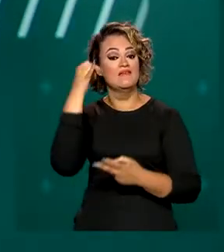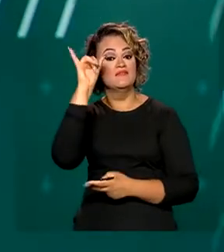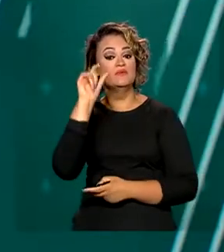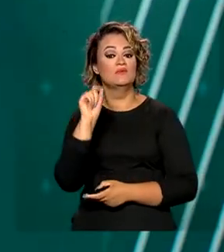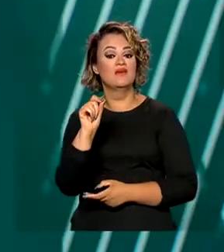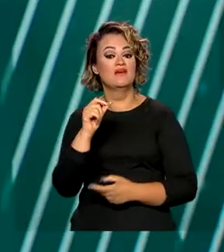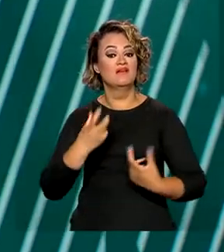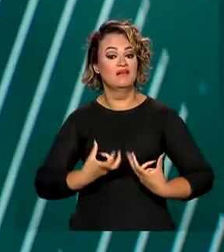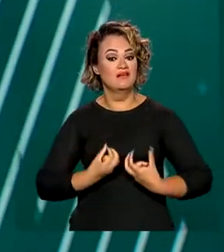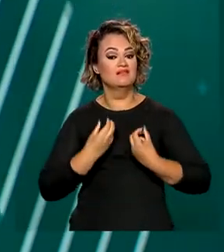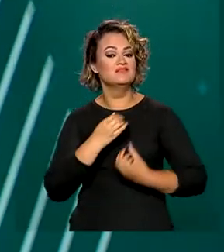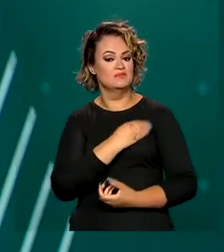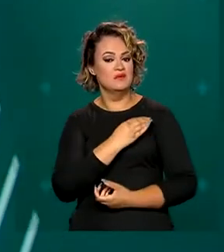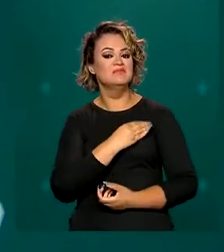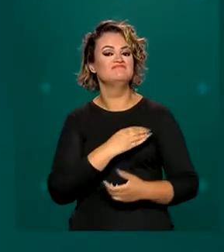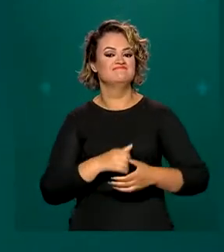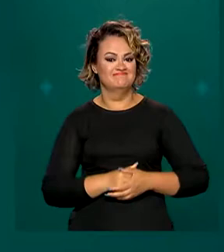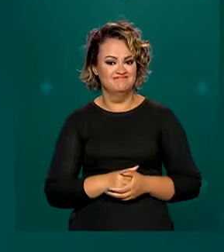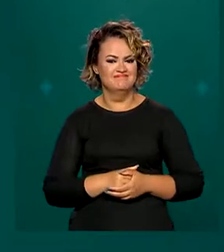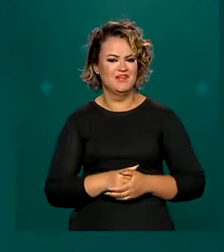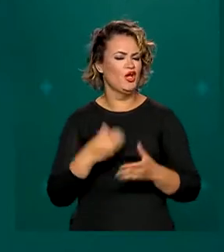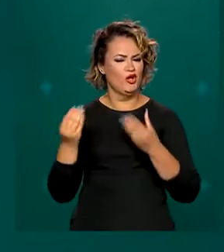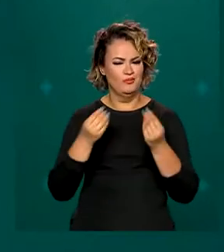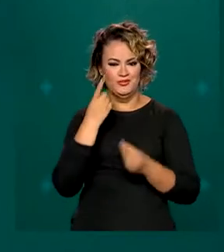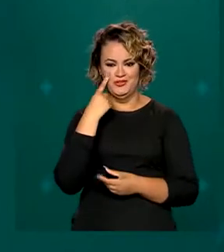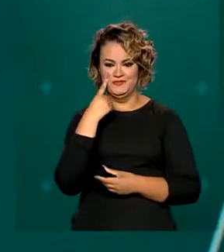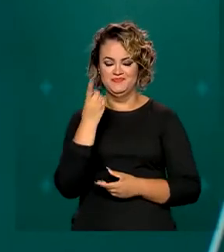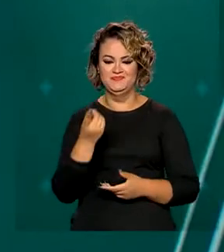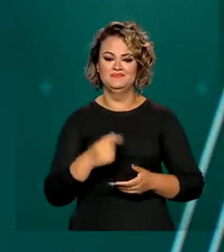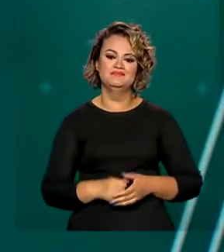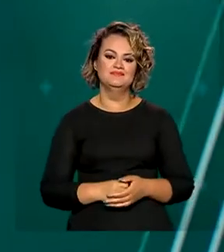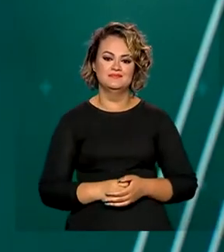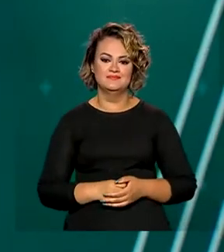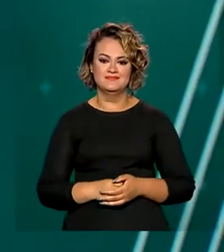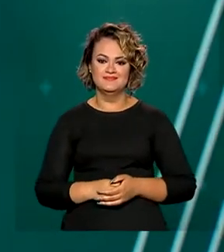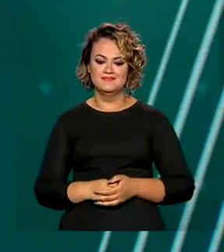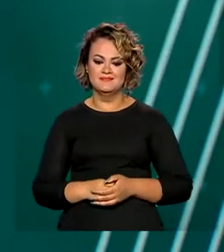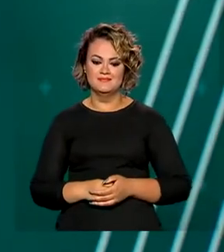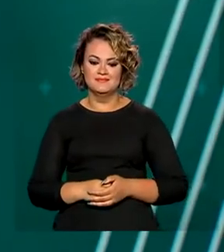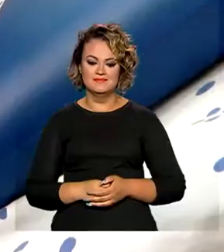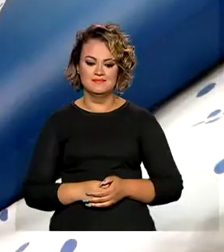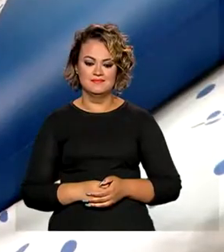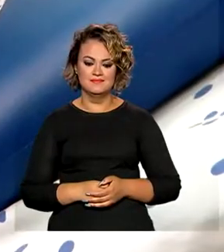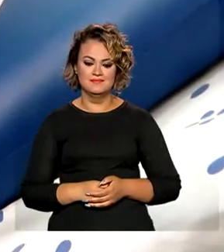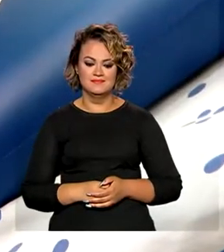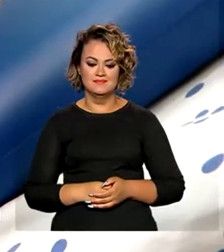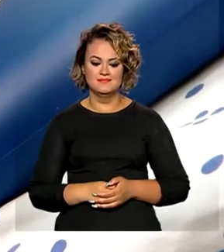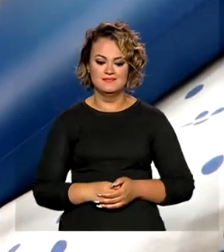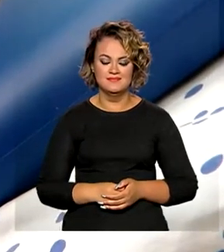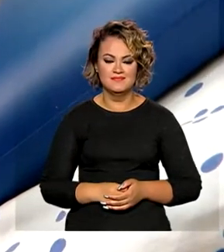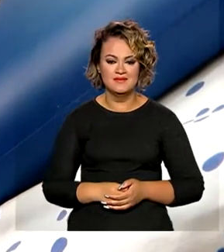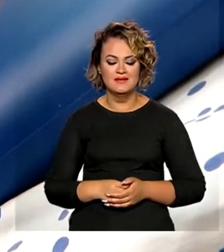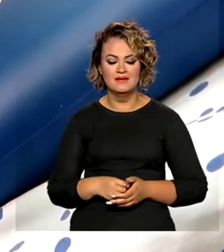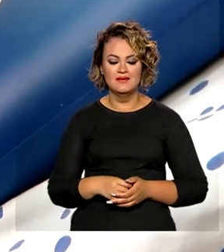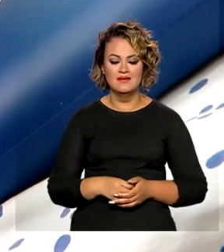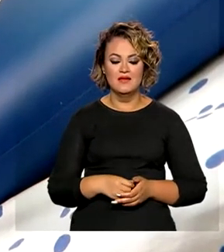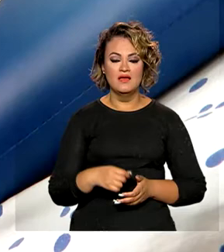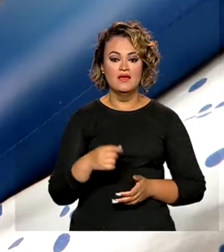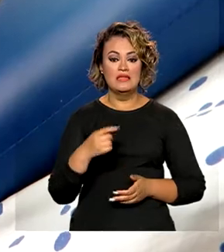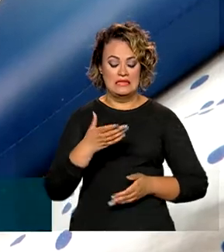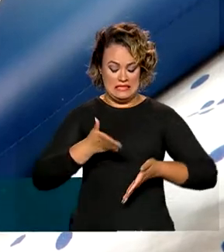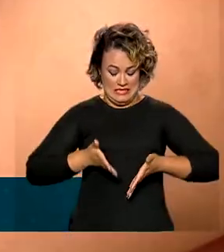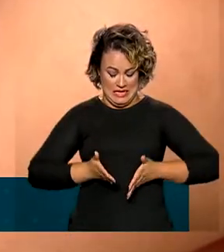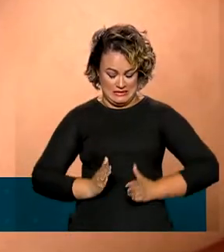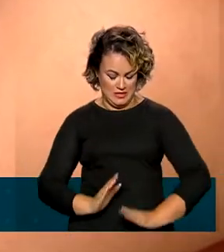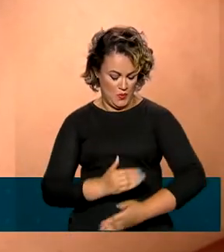contra o câncer de mama? Entenda na reportagem de Jéssica Gonçalves. Com pouco mais de um dia